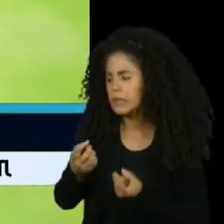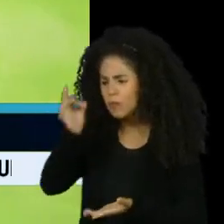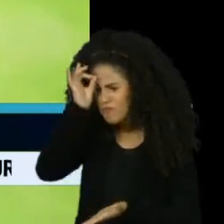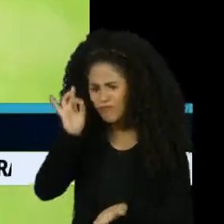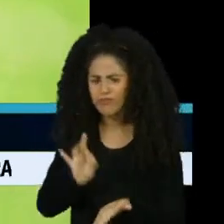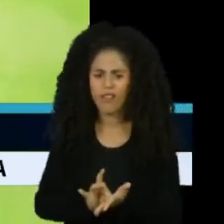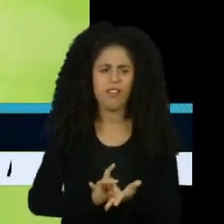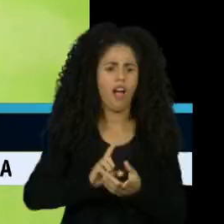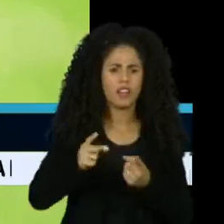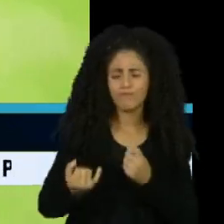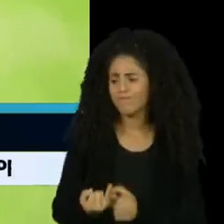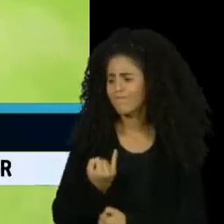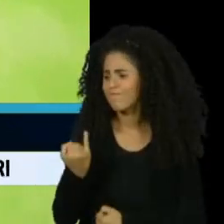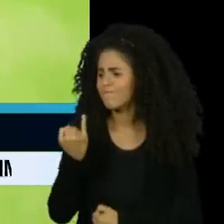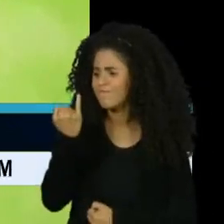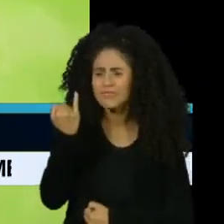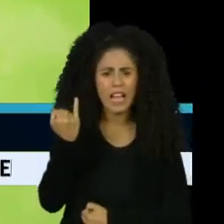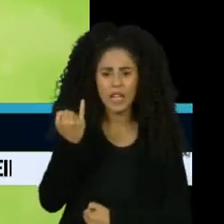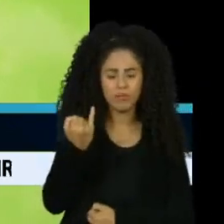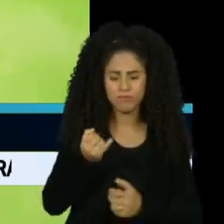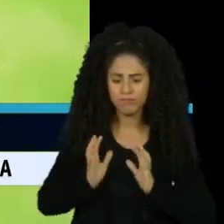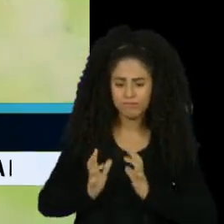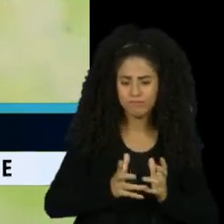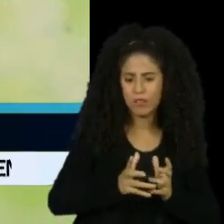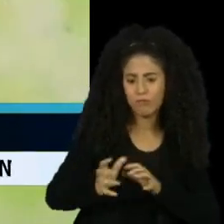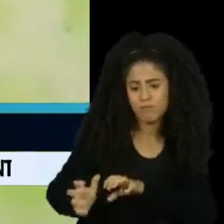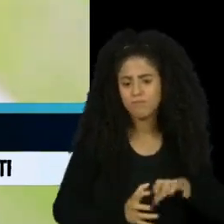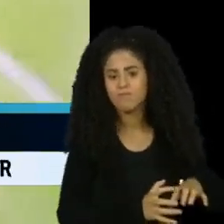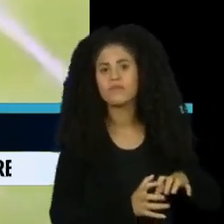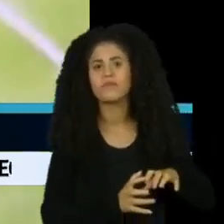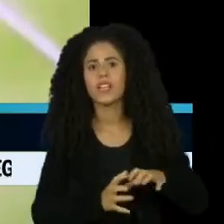importante. Acho que ela não ousaria tirar a bola.